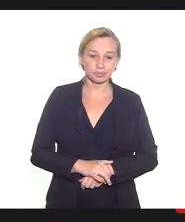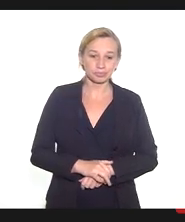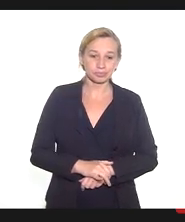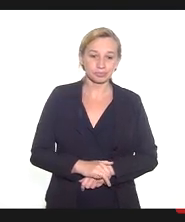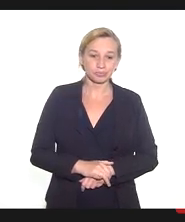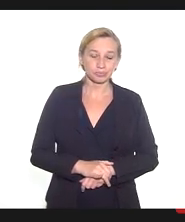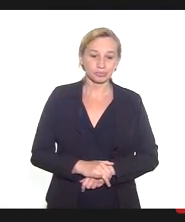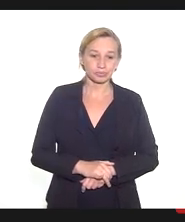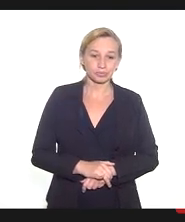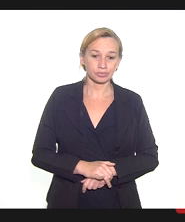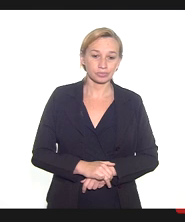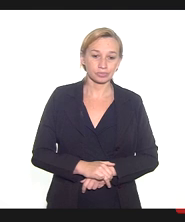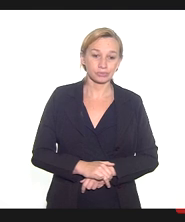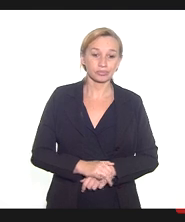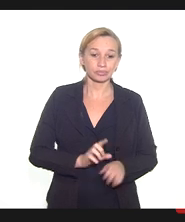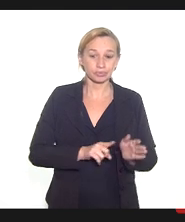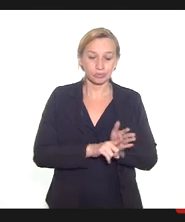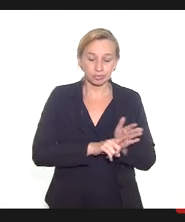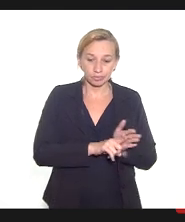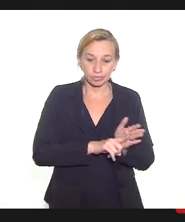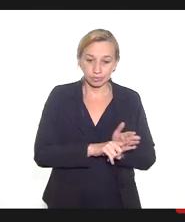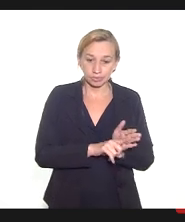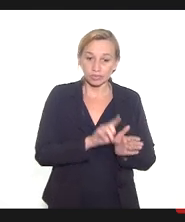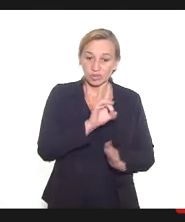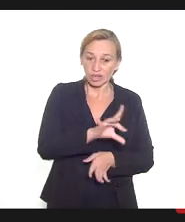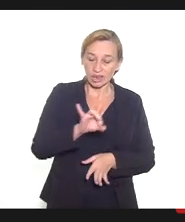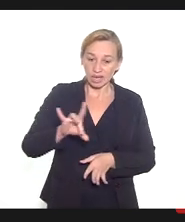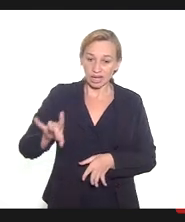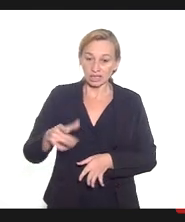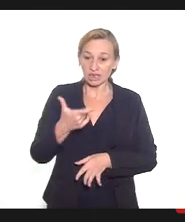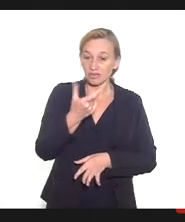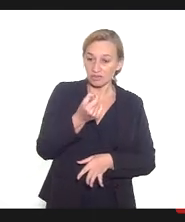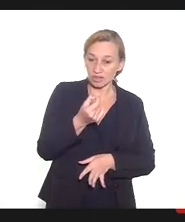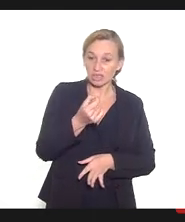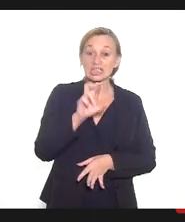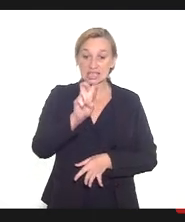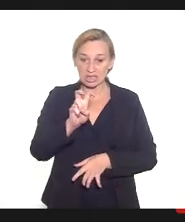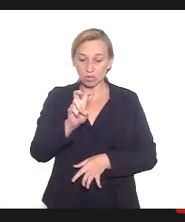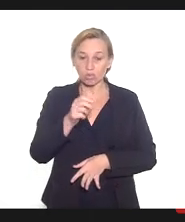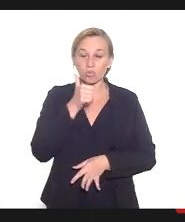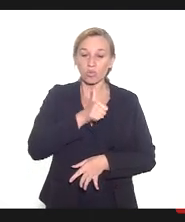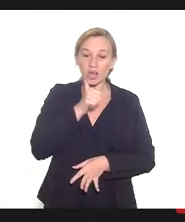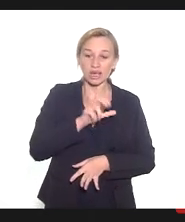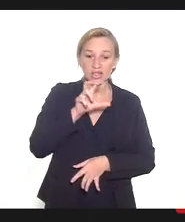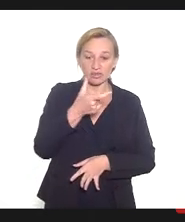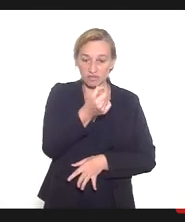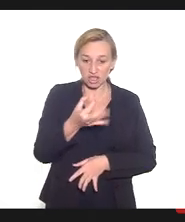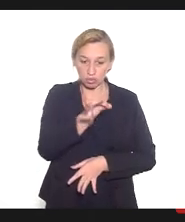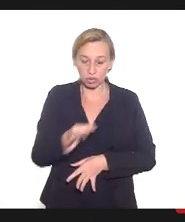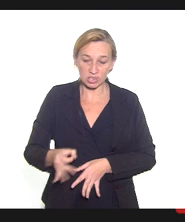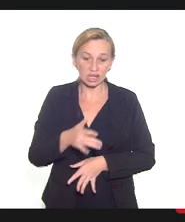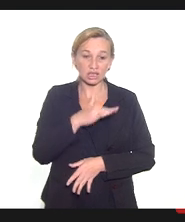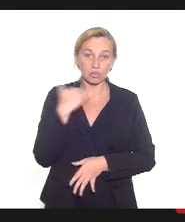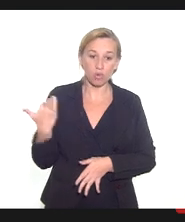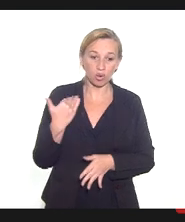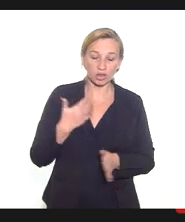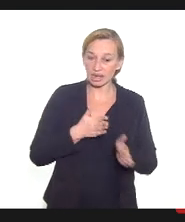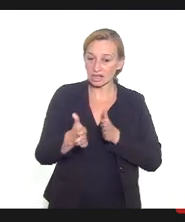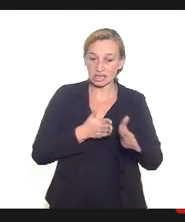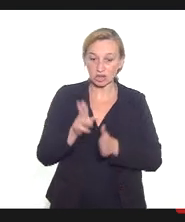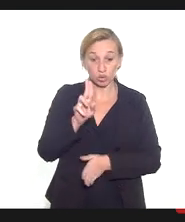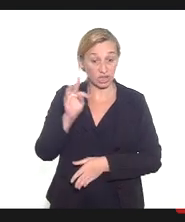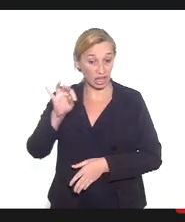e o que persiste é que uma de cada 5 mulheres, 20%, morrem sem ter acesso à UTI,